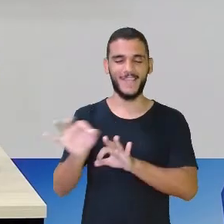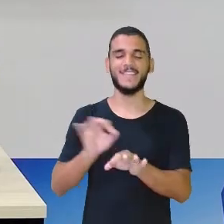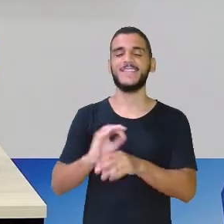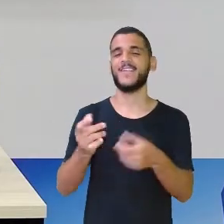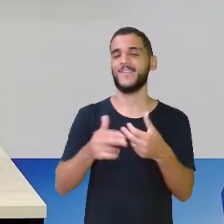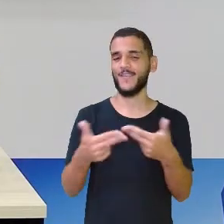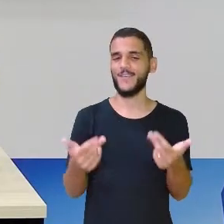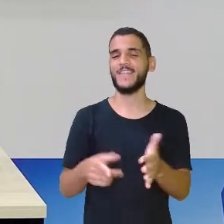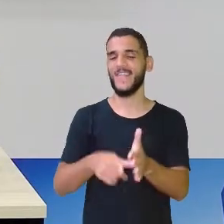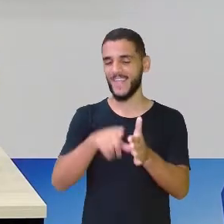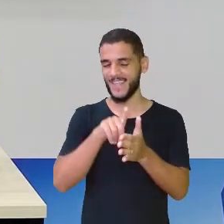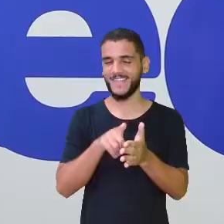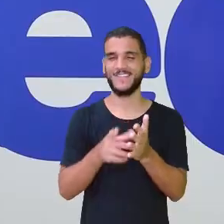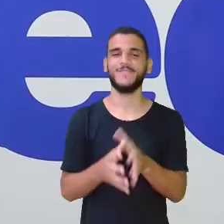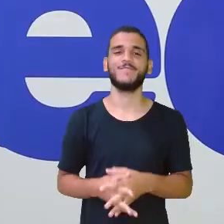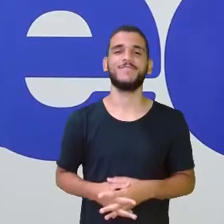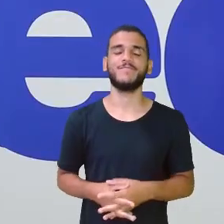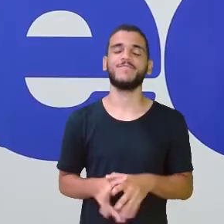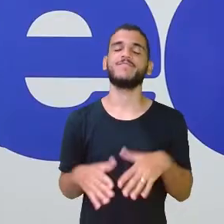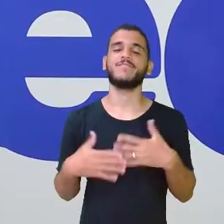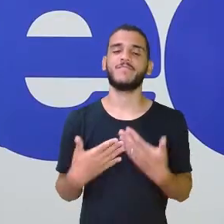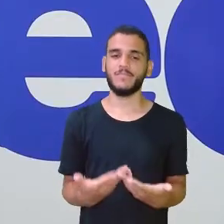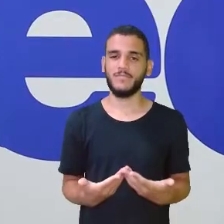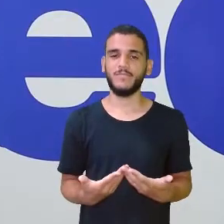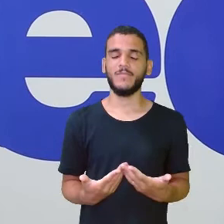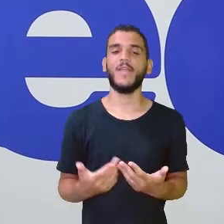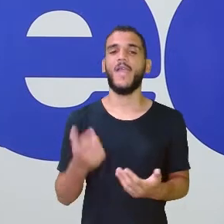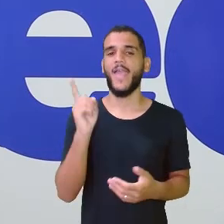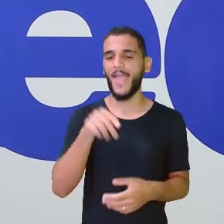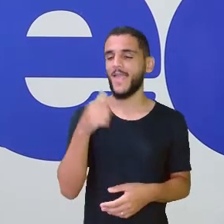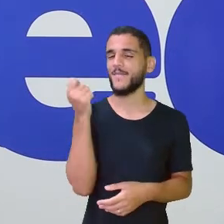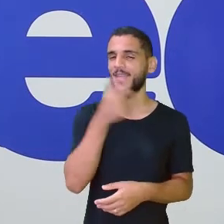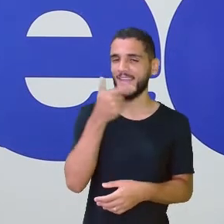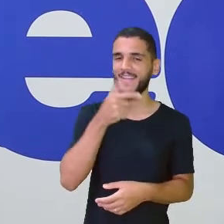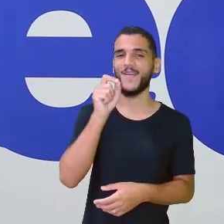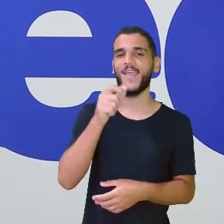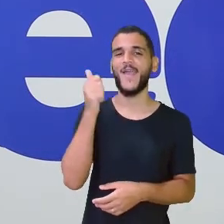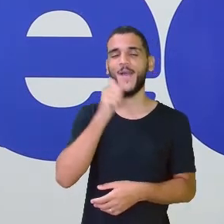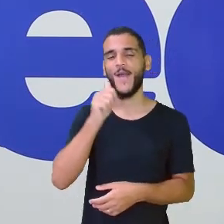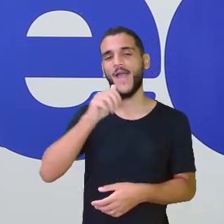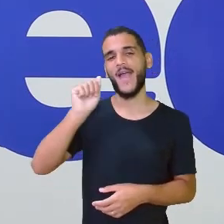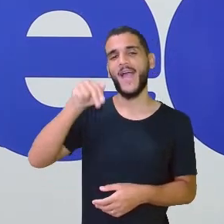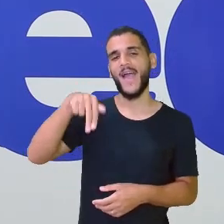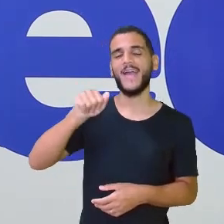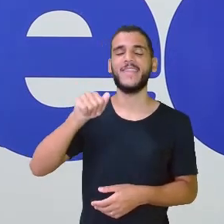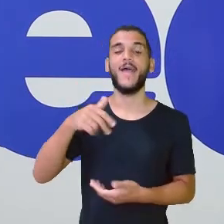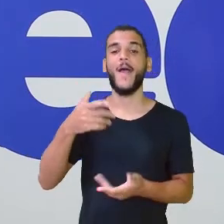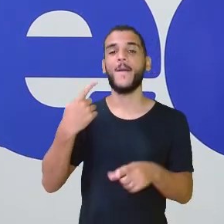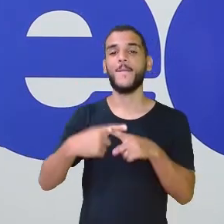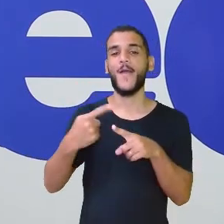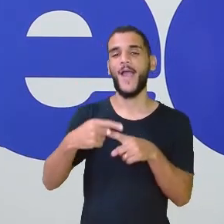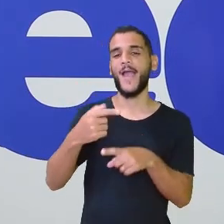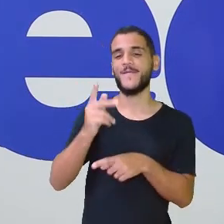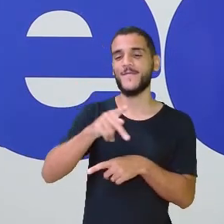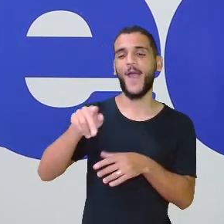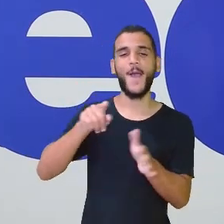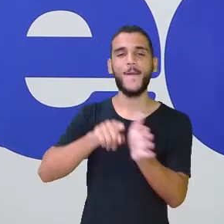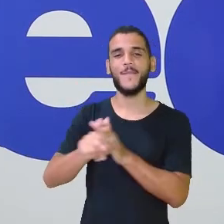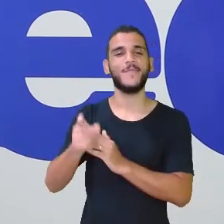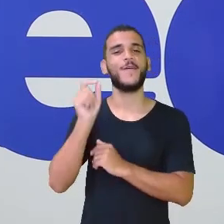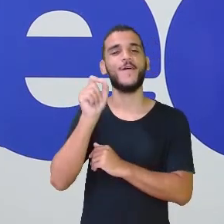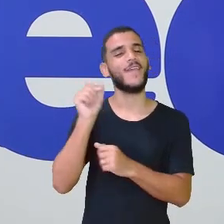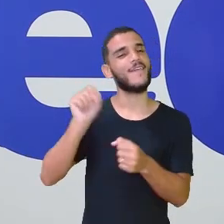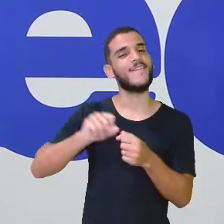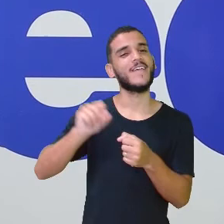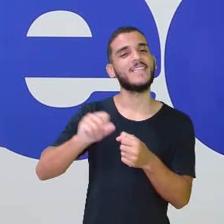Sinara? Isso, professora Massa. E falando nisso, eu achei até engraçado aqui que a Ana, quando você perguntou o que é que fazia